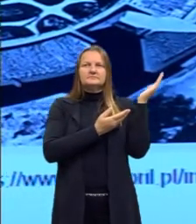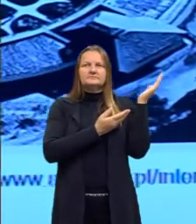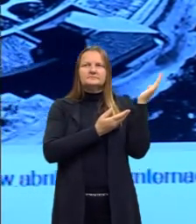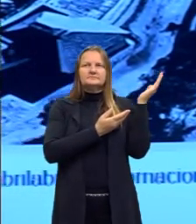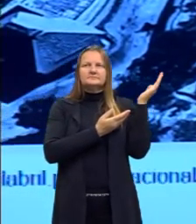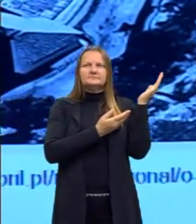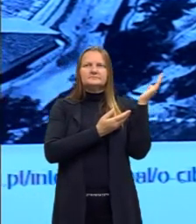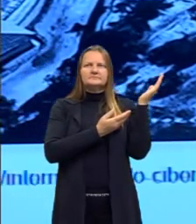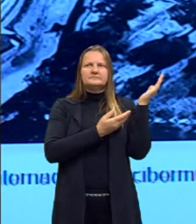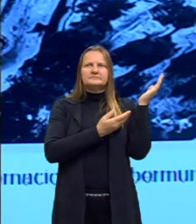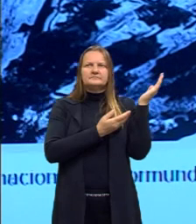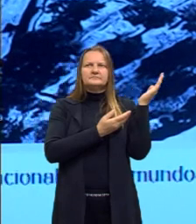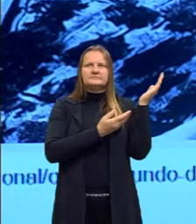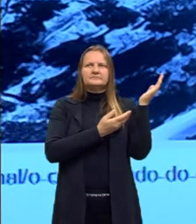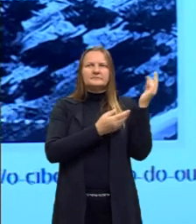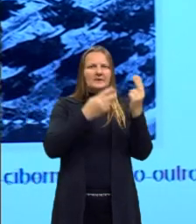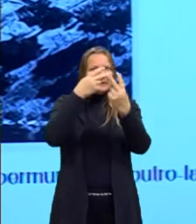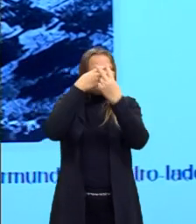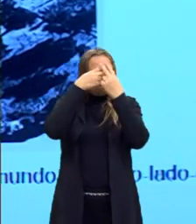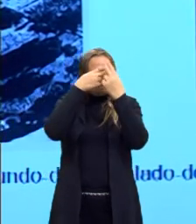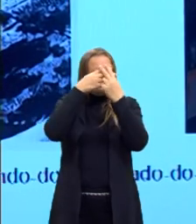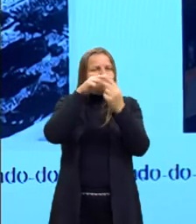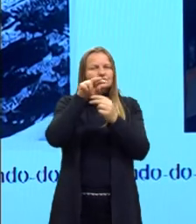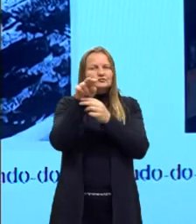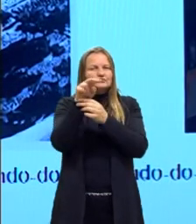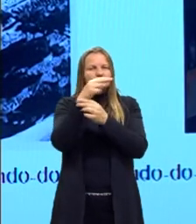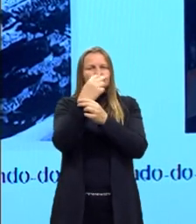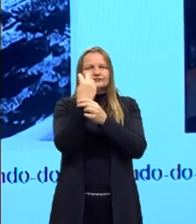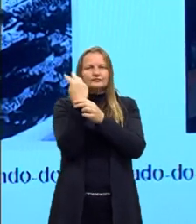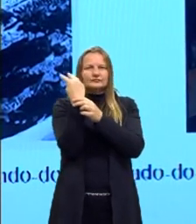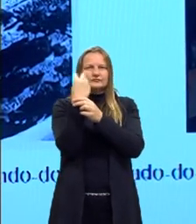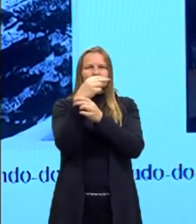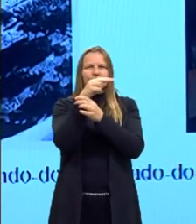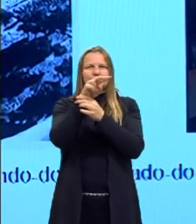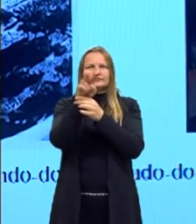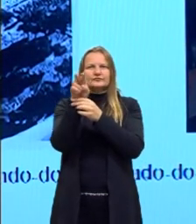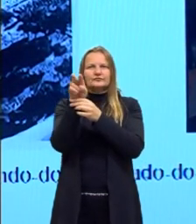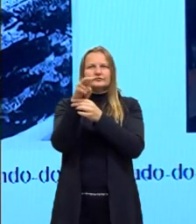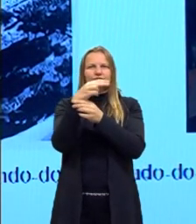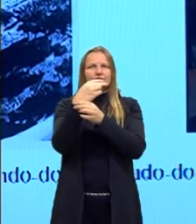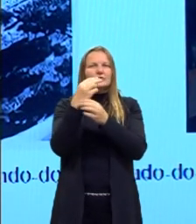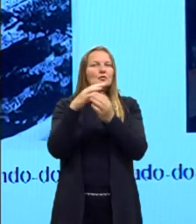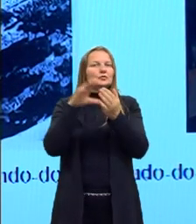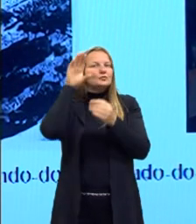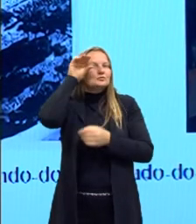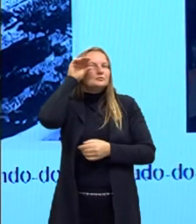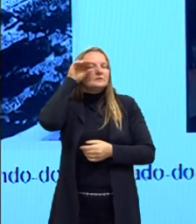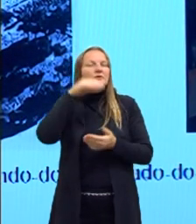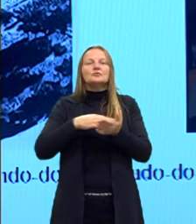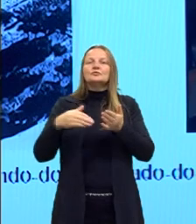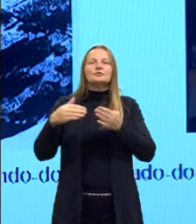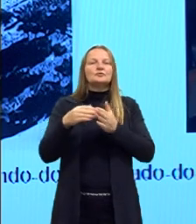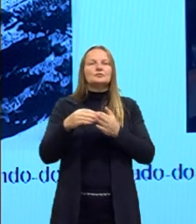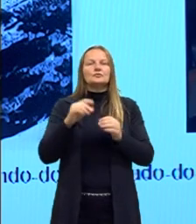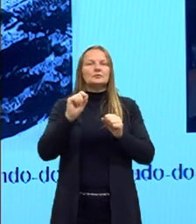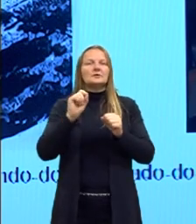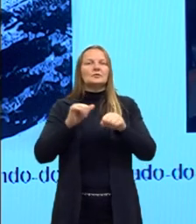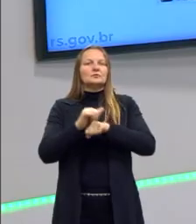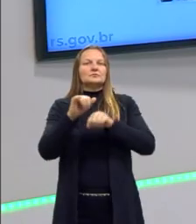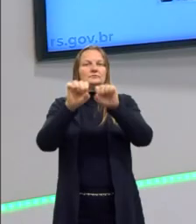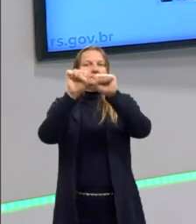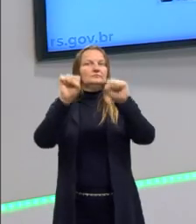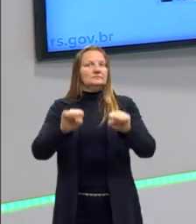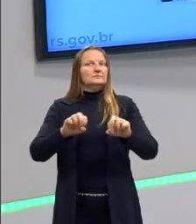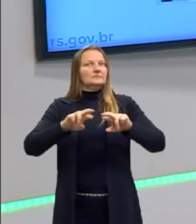É possível o sistema prisional aqui. É possível observar alguém. Observar todo o sistema que está acontecendo. Então,